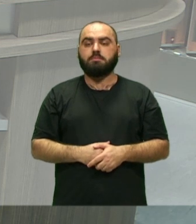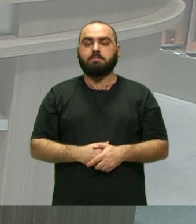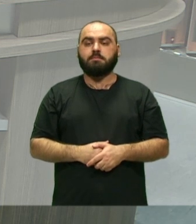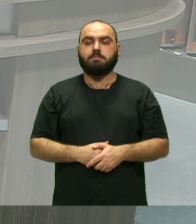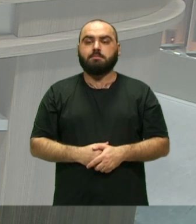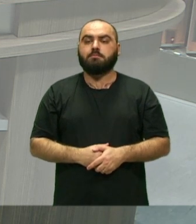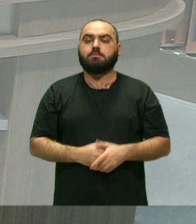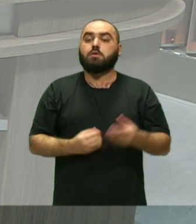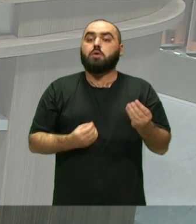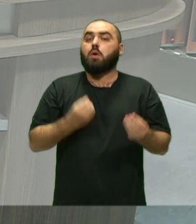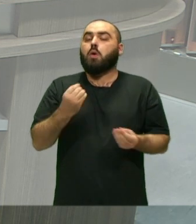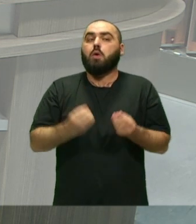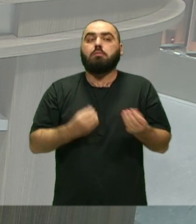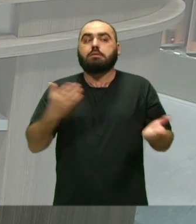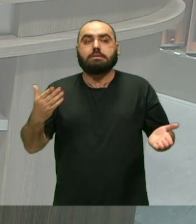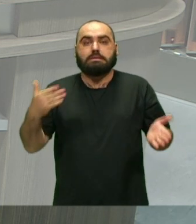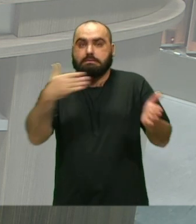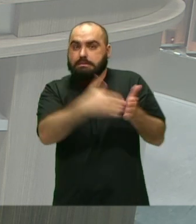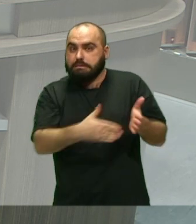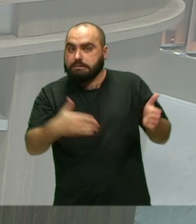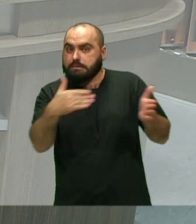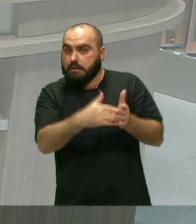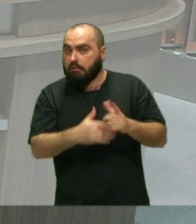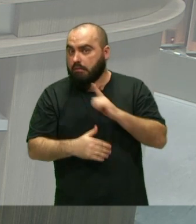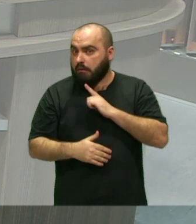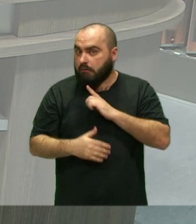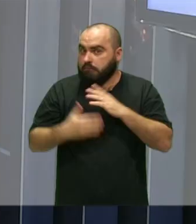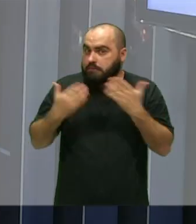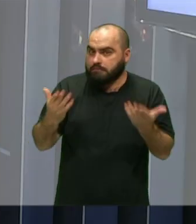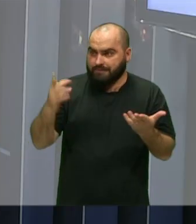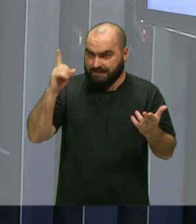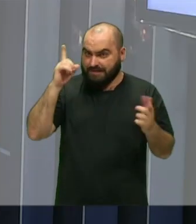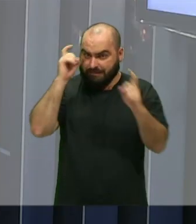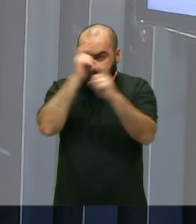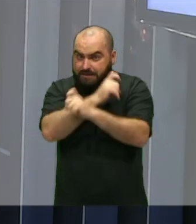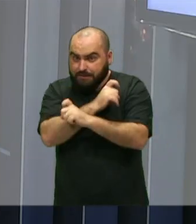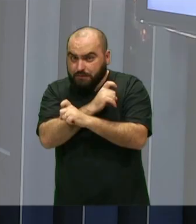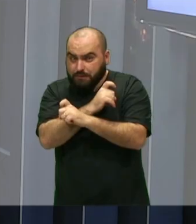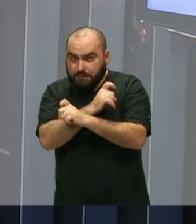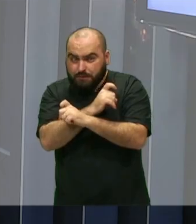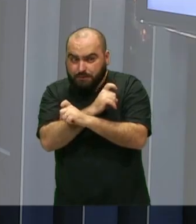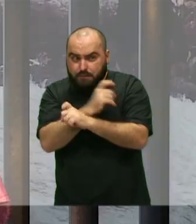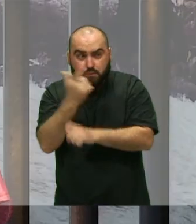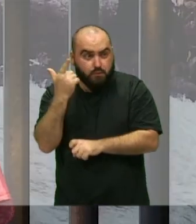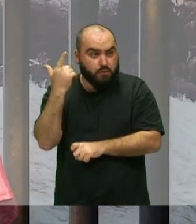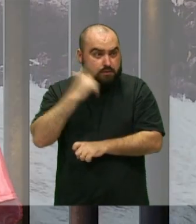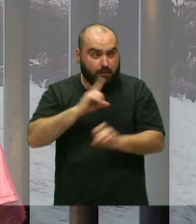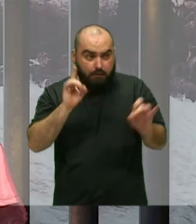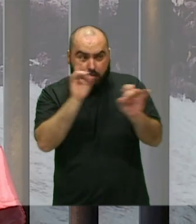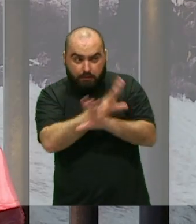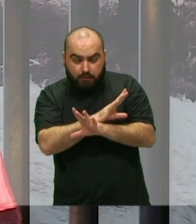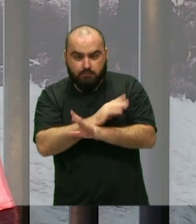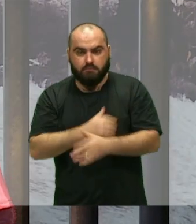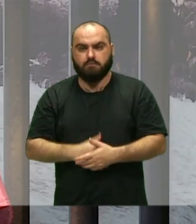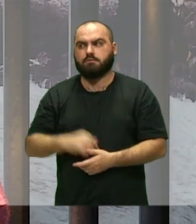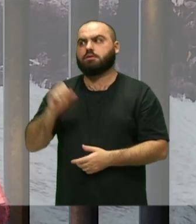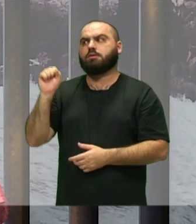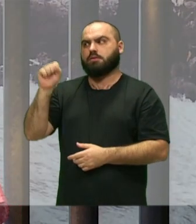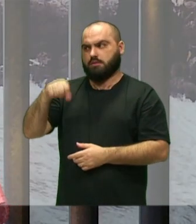Como que se deu Essa resistência Foi muito difícil De quebrar isso Foi